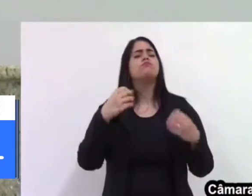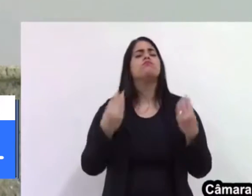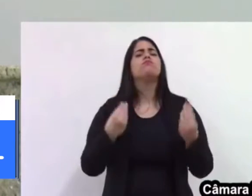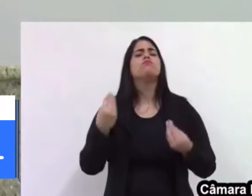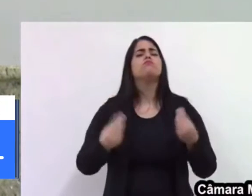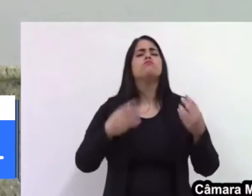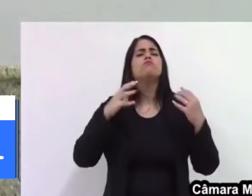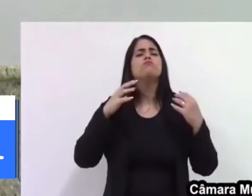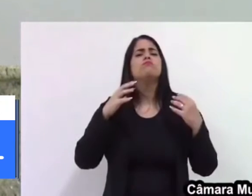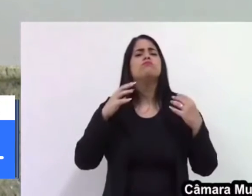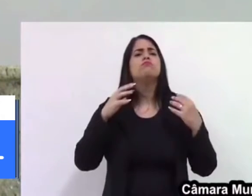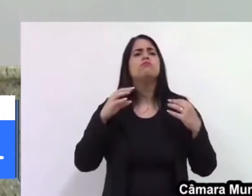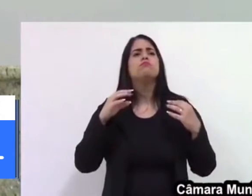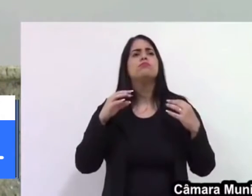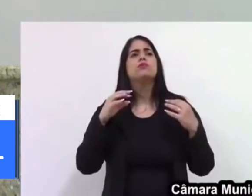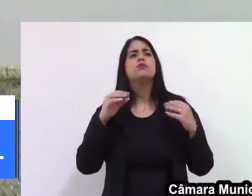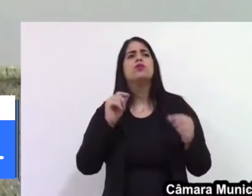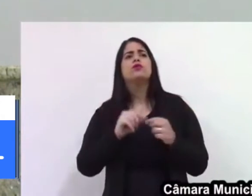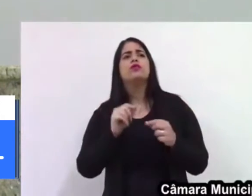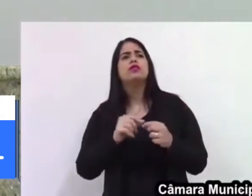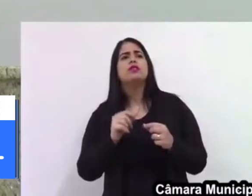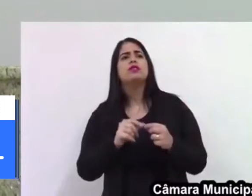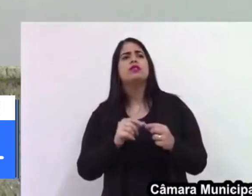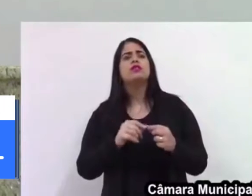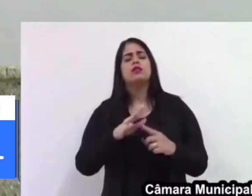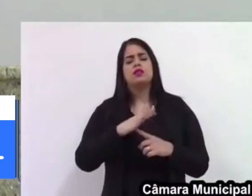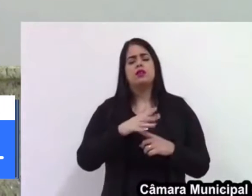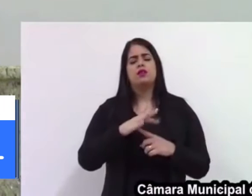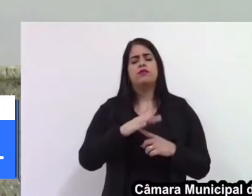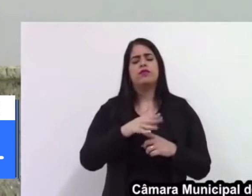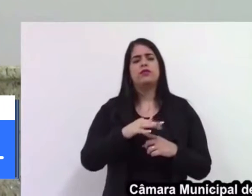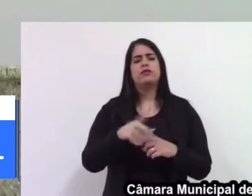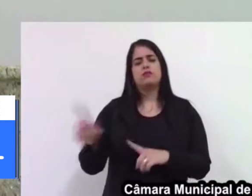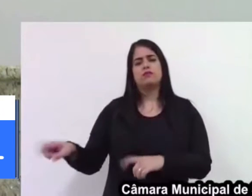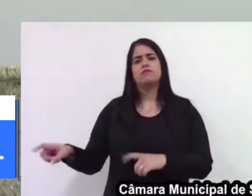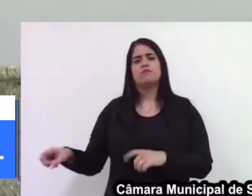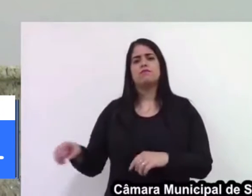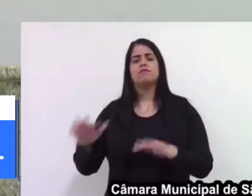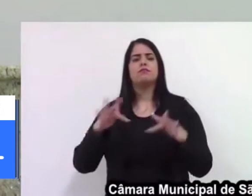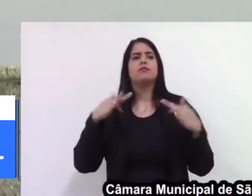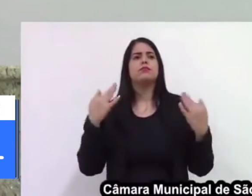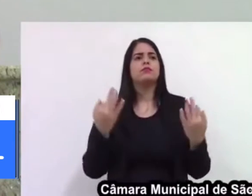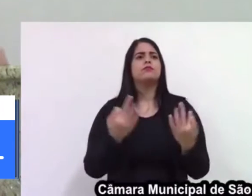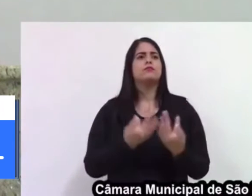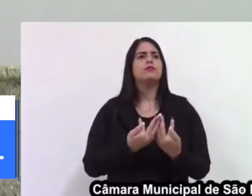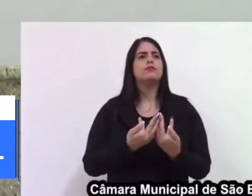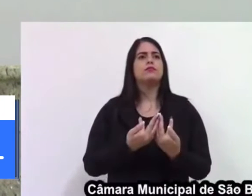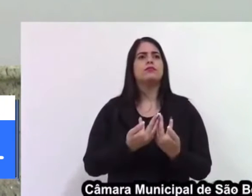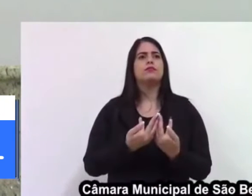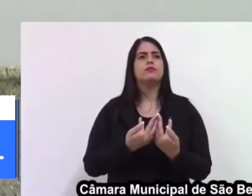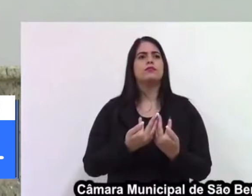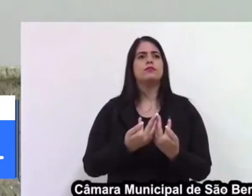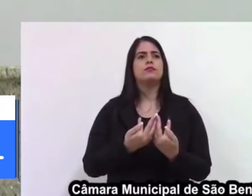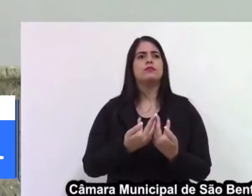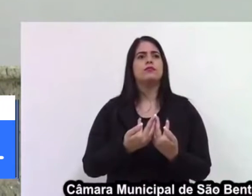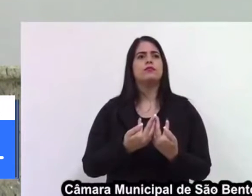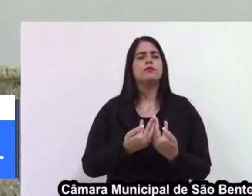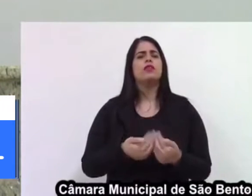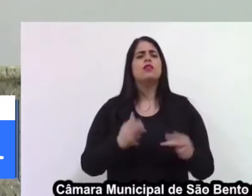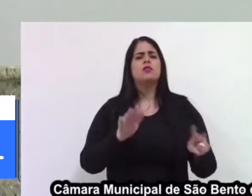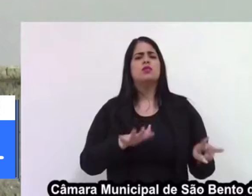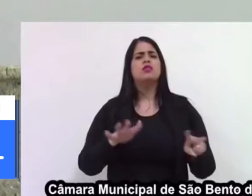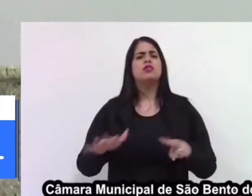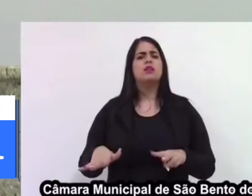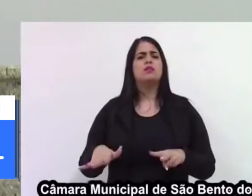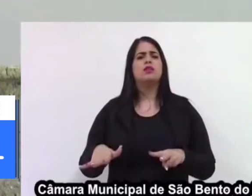a feira da agricultura familiar, ou todo final de mês, 15, 15 dias, e depois de toda semana, porque isso